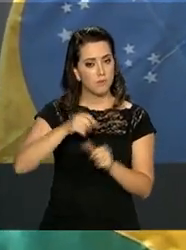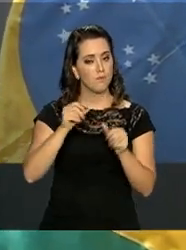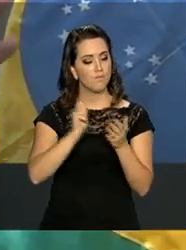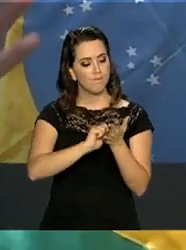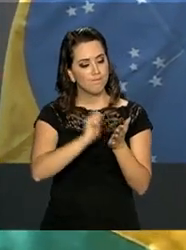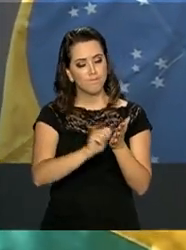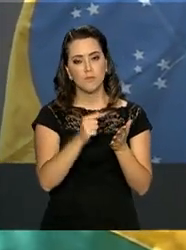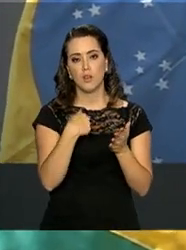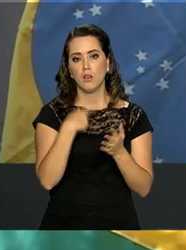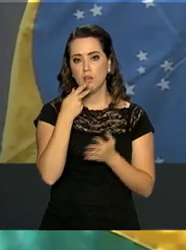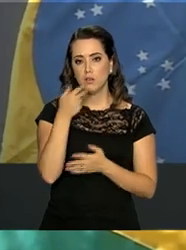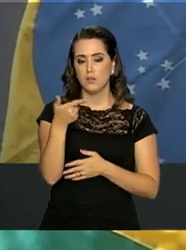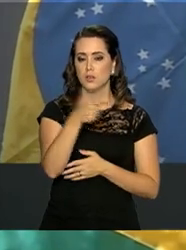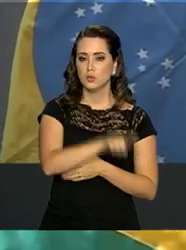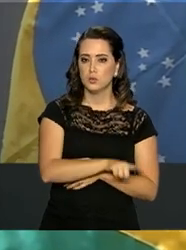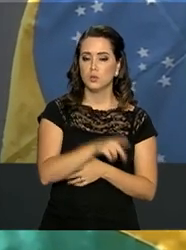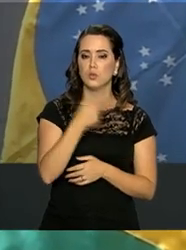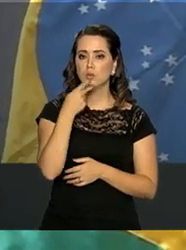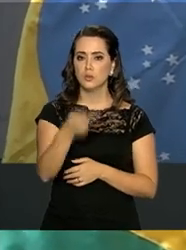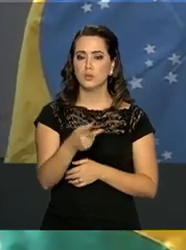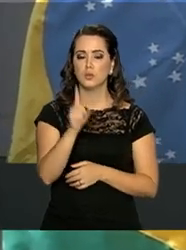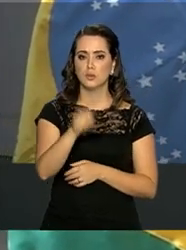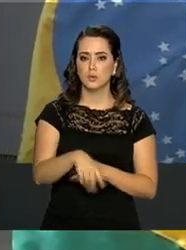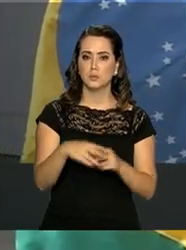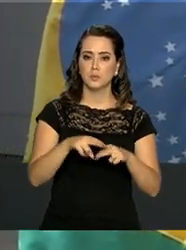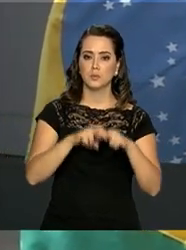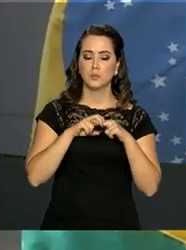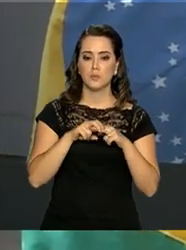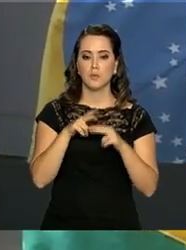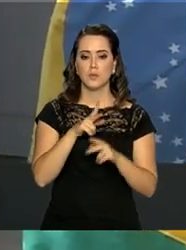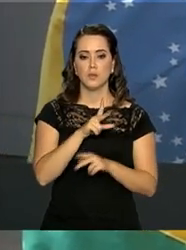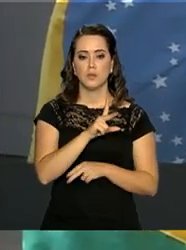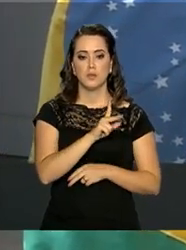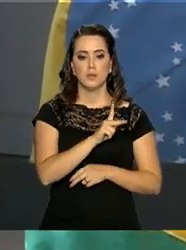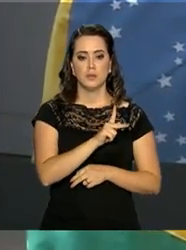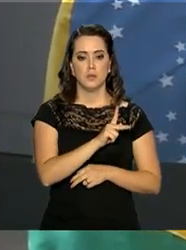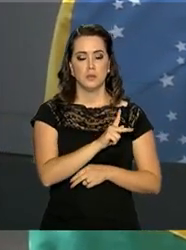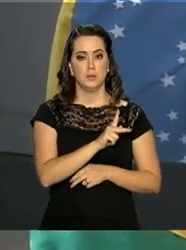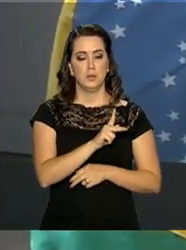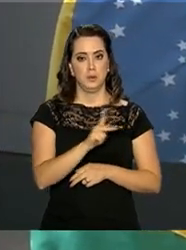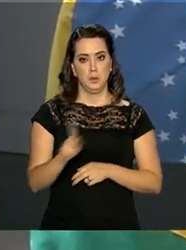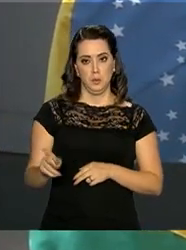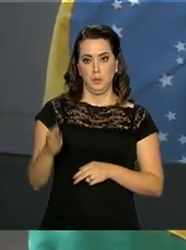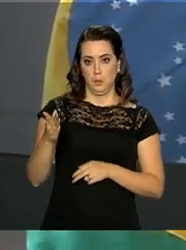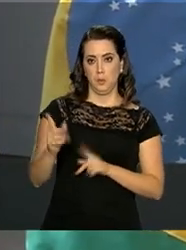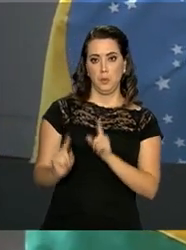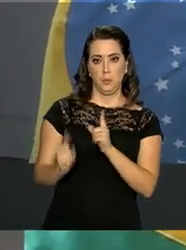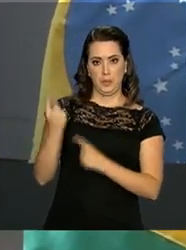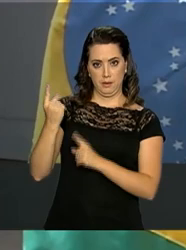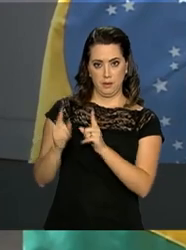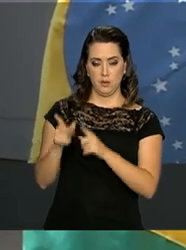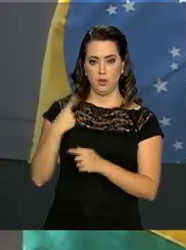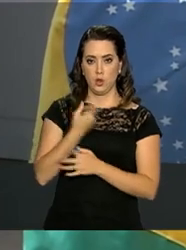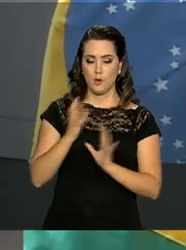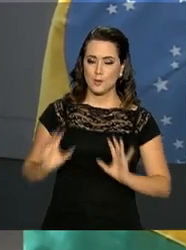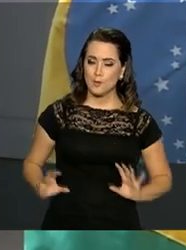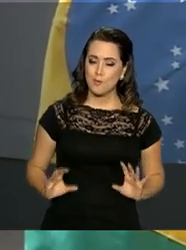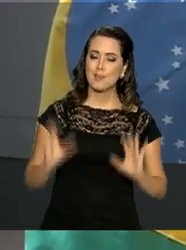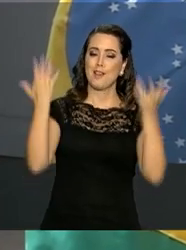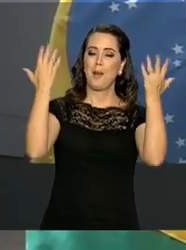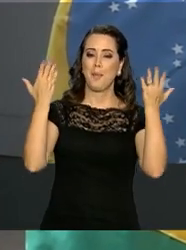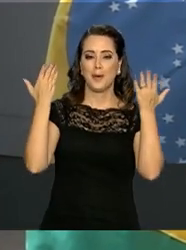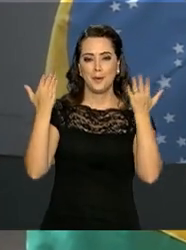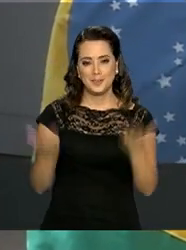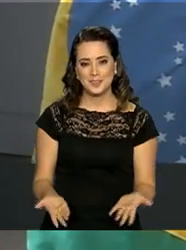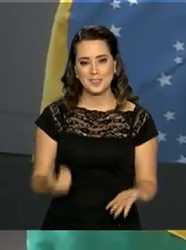quero dizer, e faço nas ponderações do presidente Pinheira, que nós estamos celebrando esse acordo